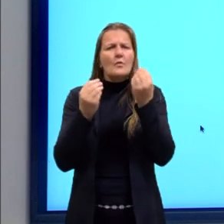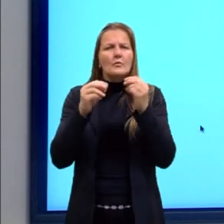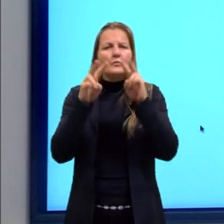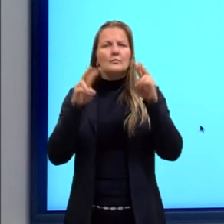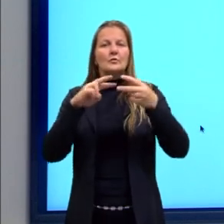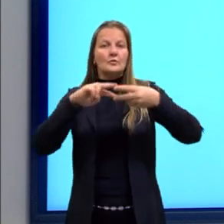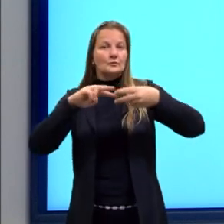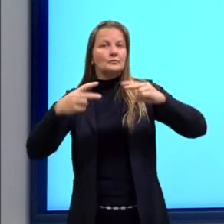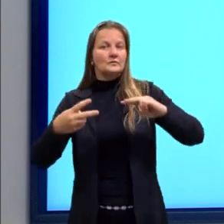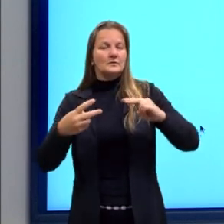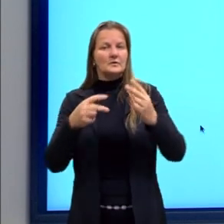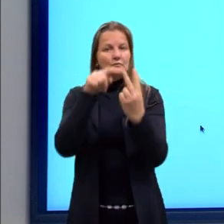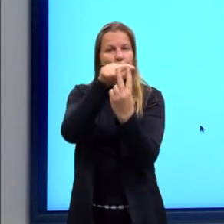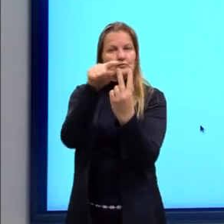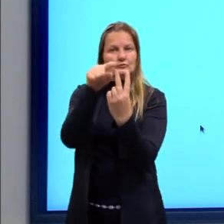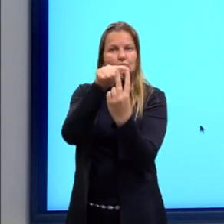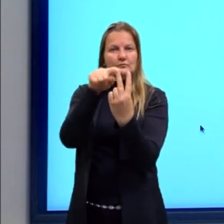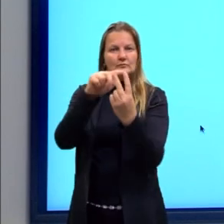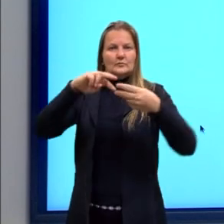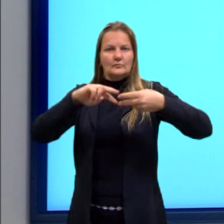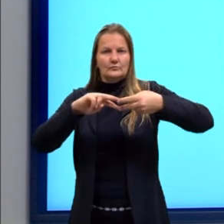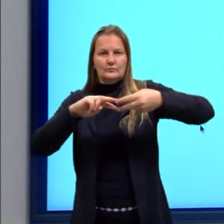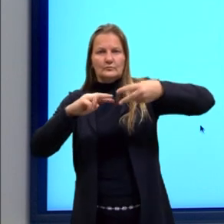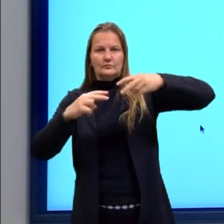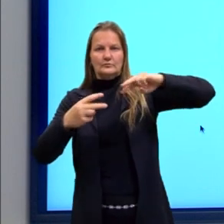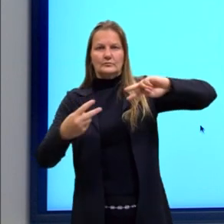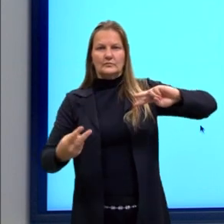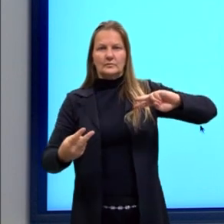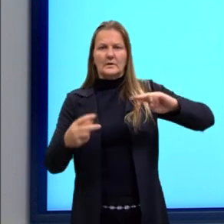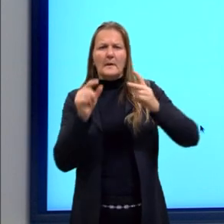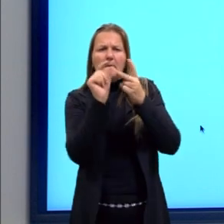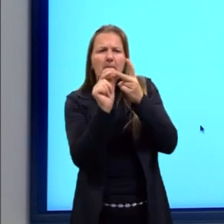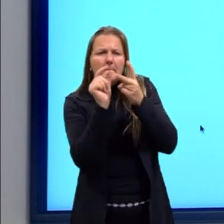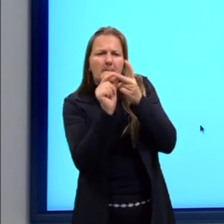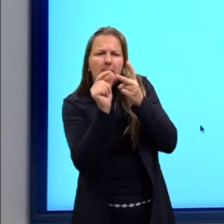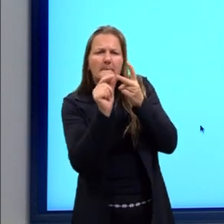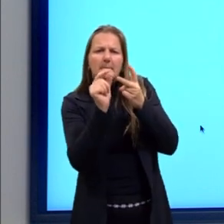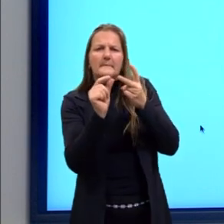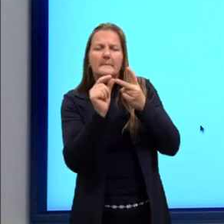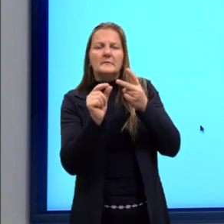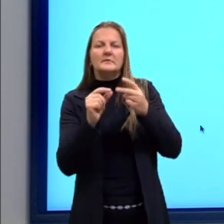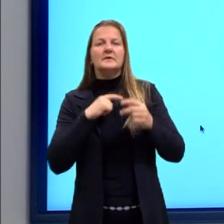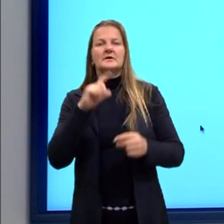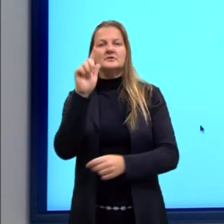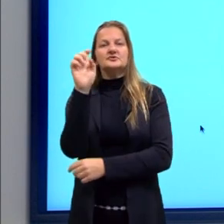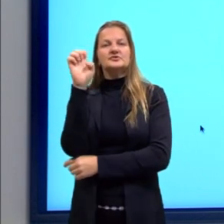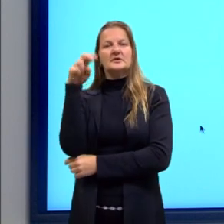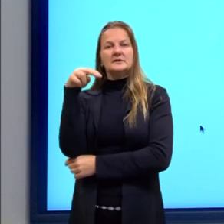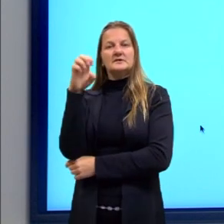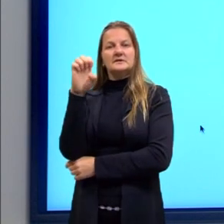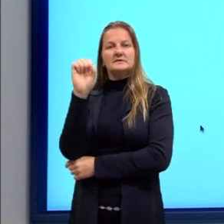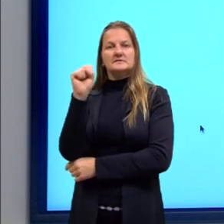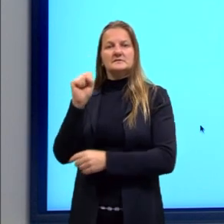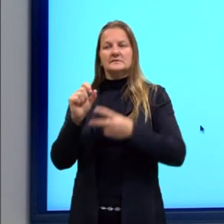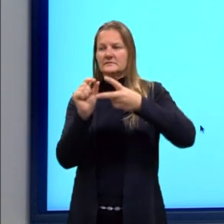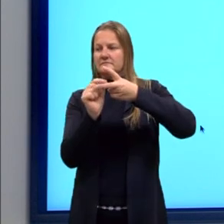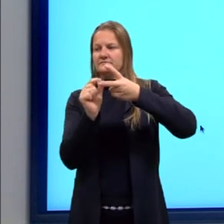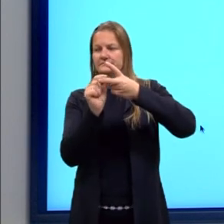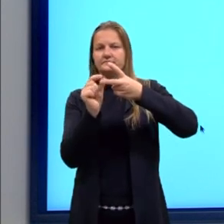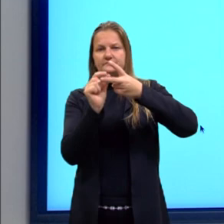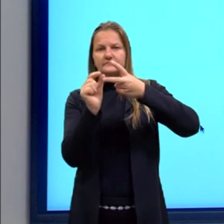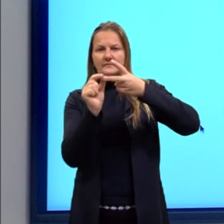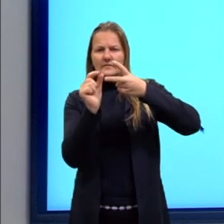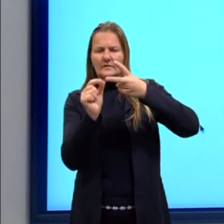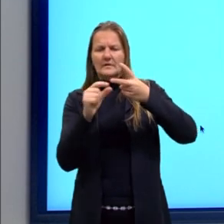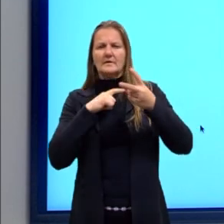DNA, a dupla fita. E cada pedacinho do DNA, nós temos os genes. Então, os genes traduzidos,